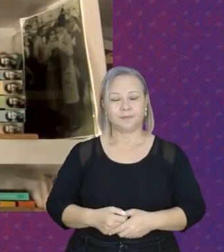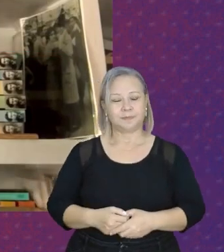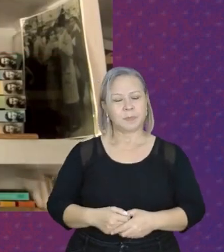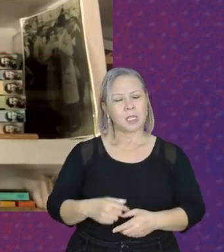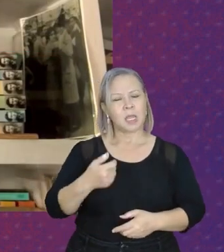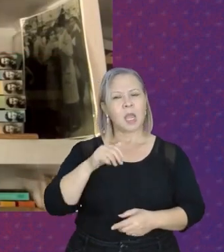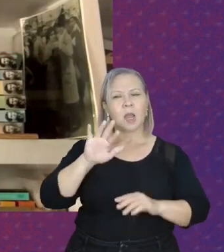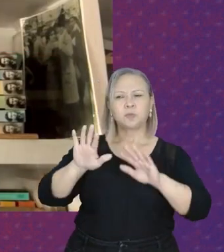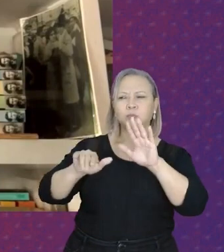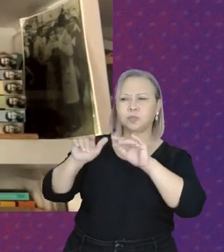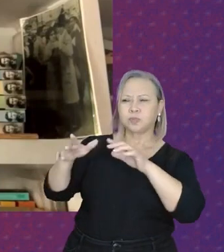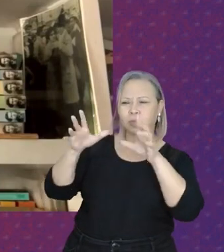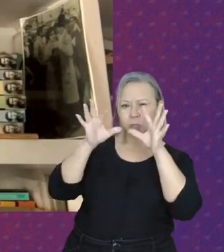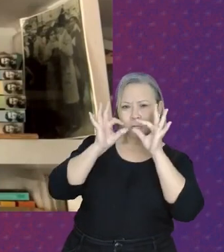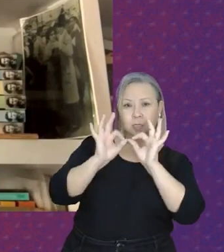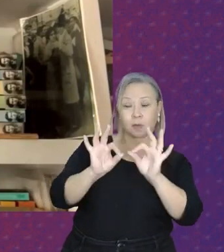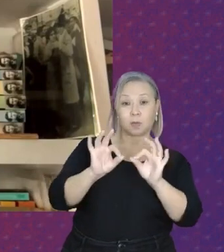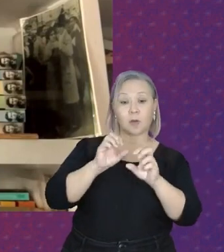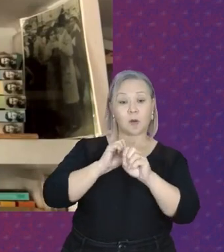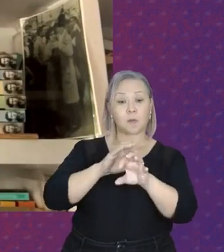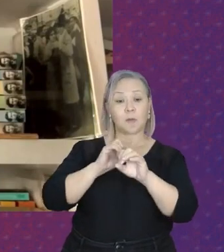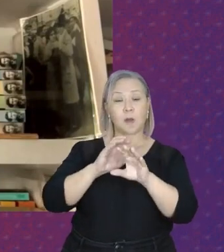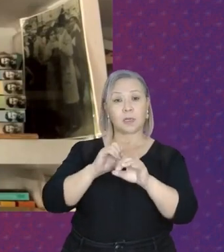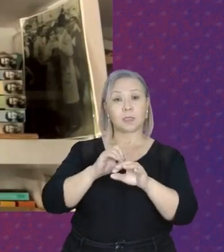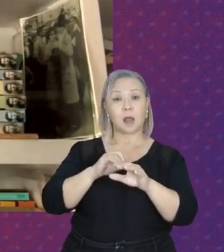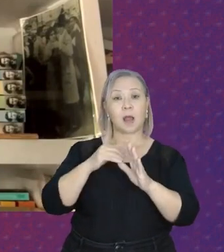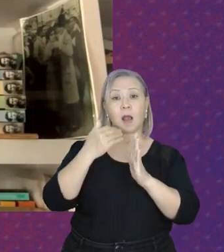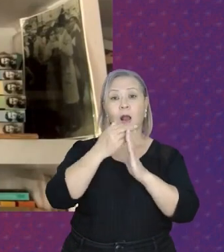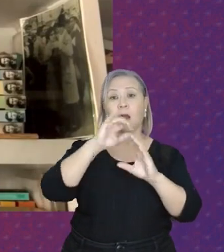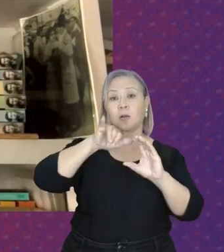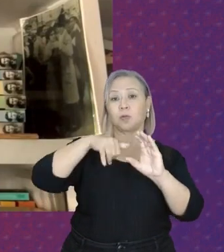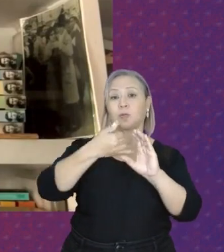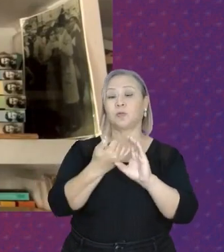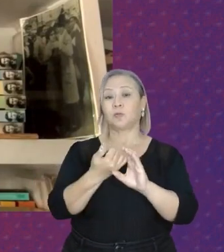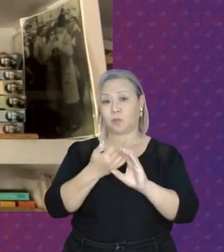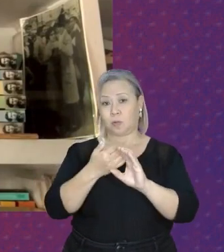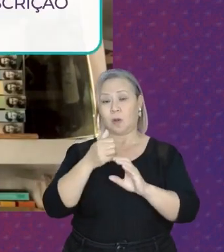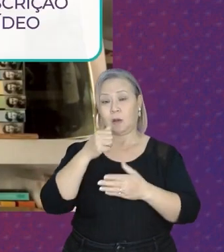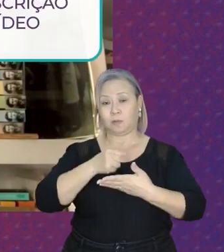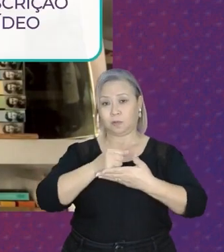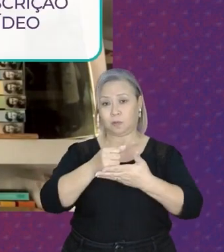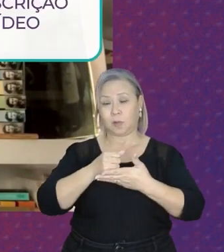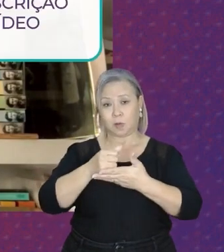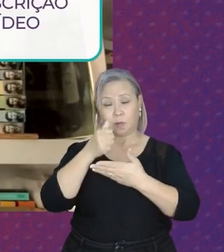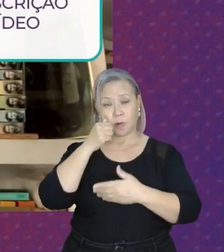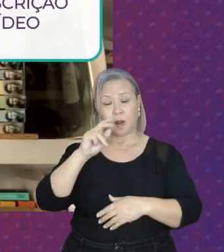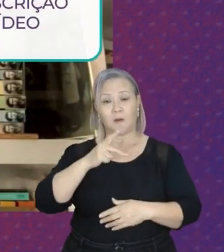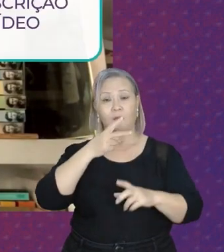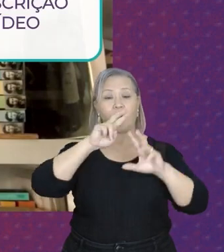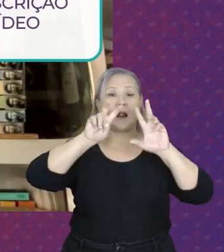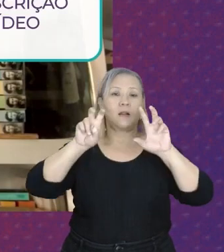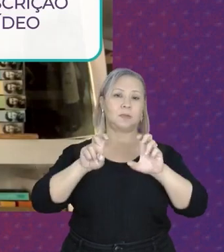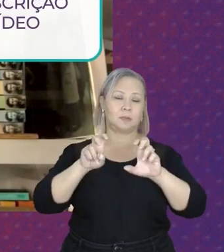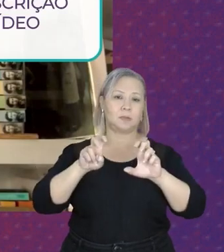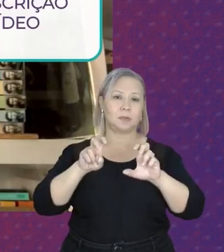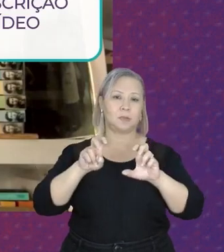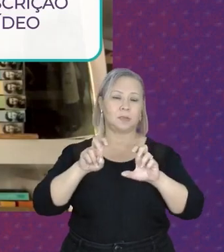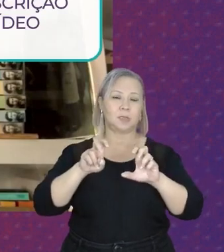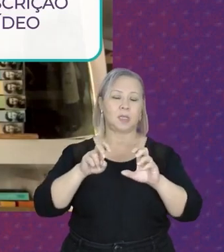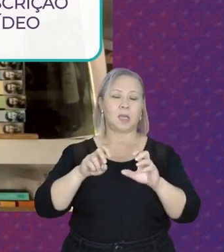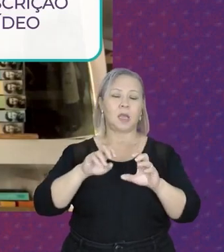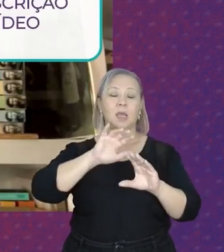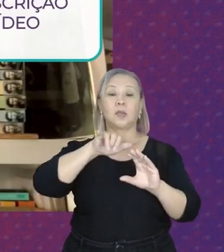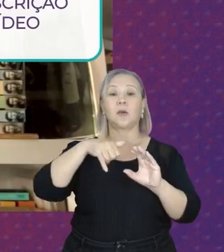chamo a atenção de vocês para as aulas dos programas que trataram desse tema. Esses programas estão